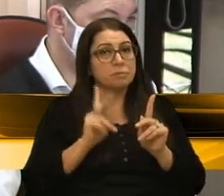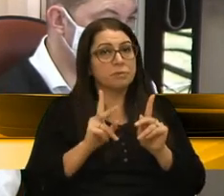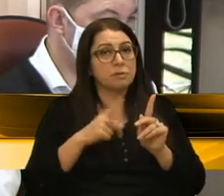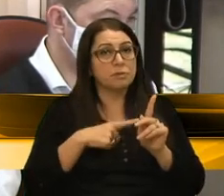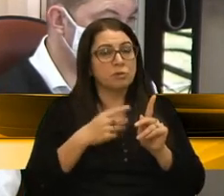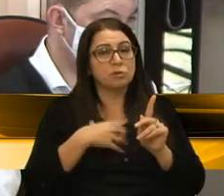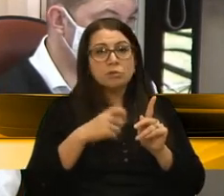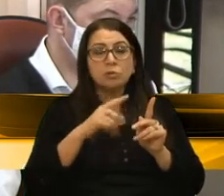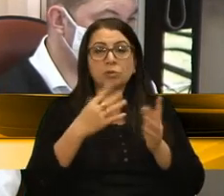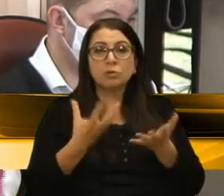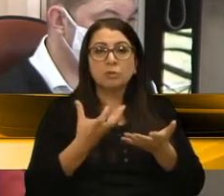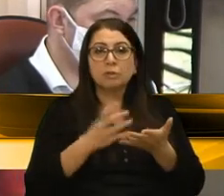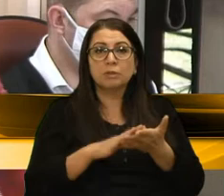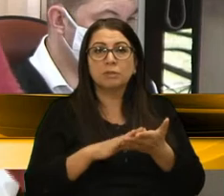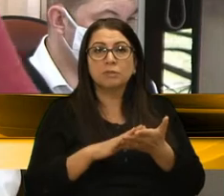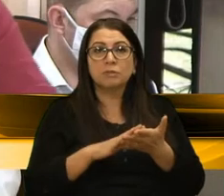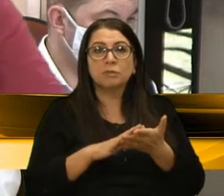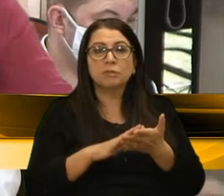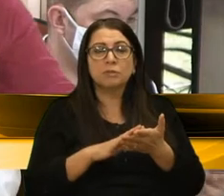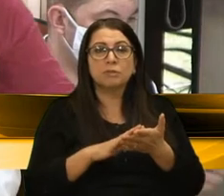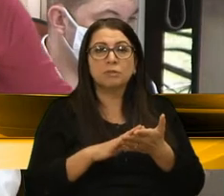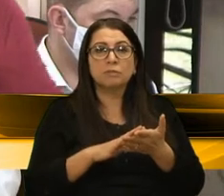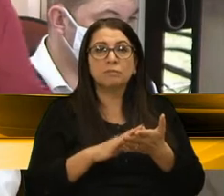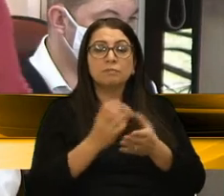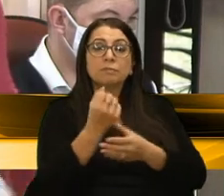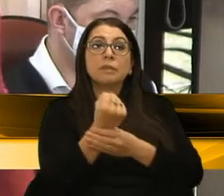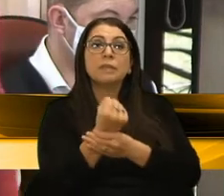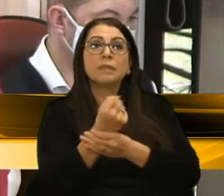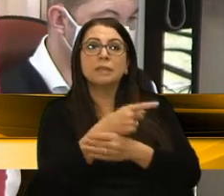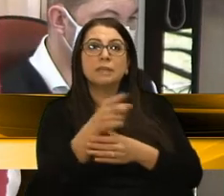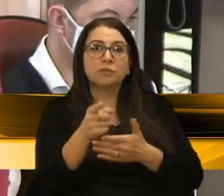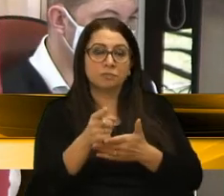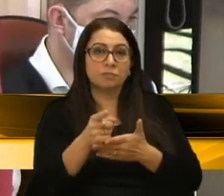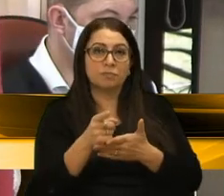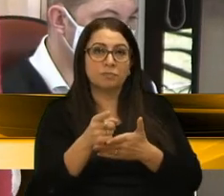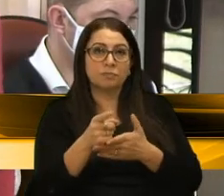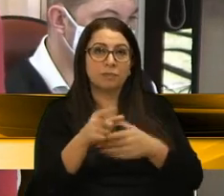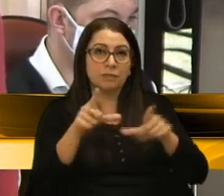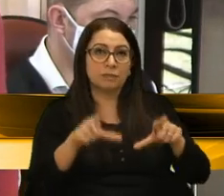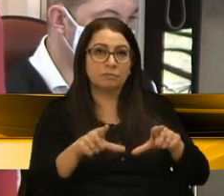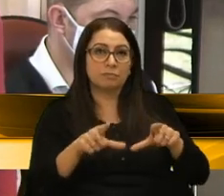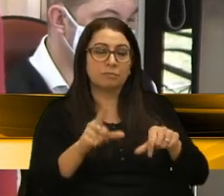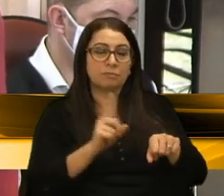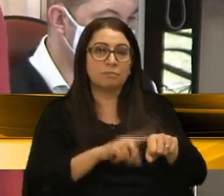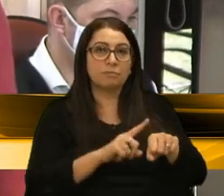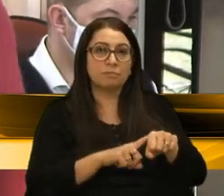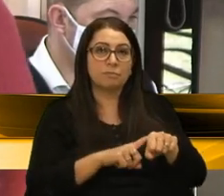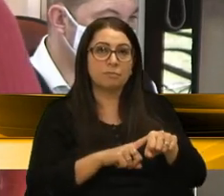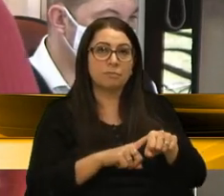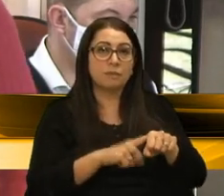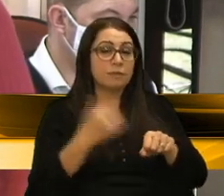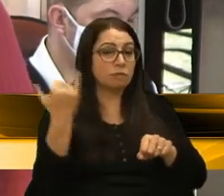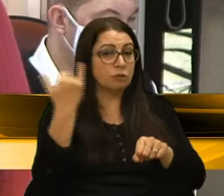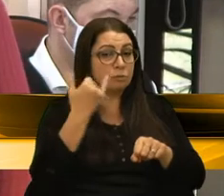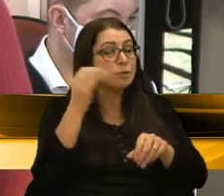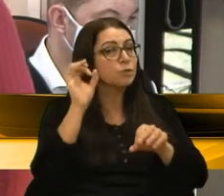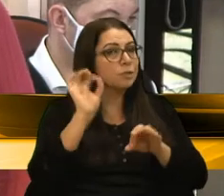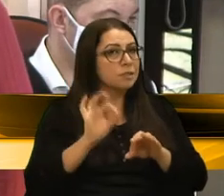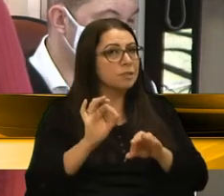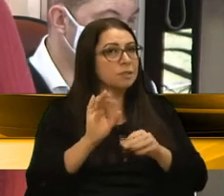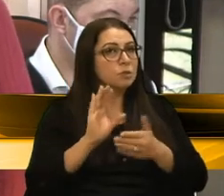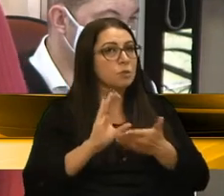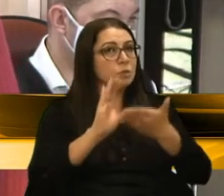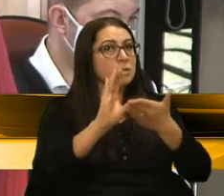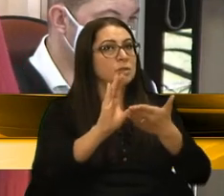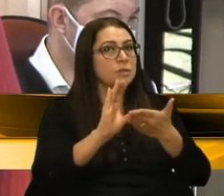pelo jeito, não está querendo garantir esse espaço de tempo. A gente tem informações, sim, de que conselheiros,